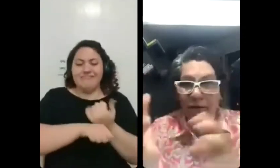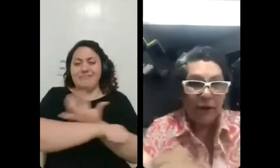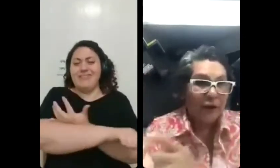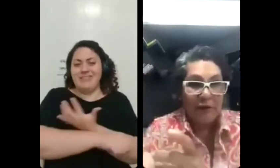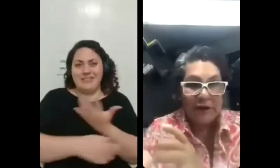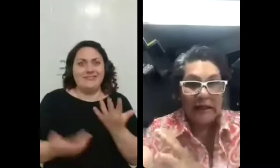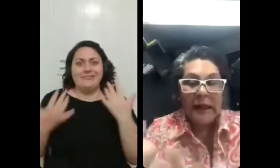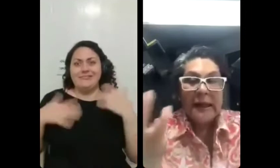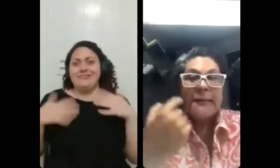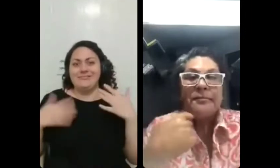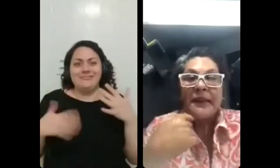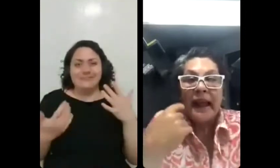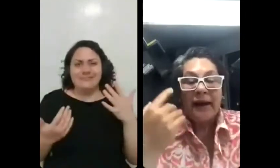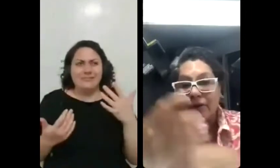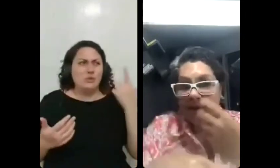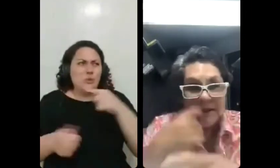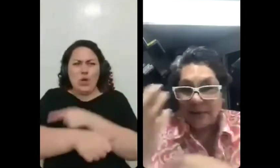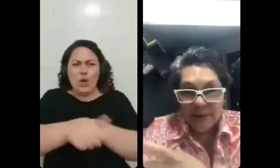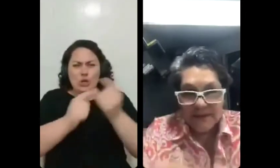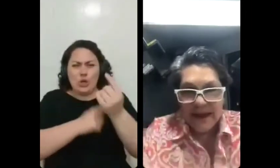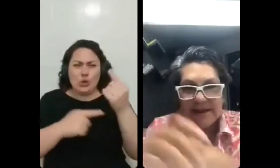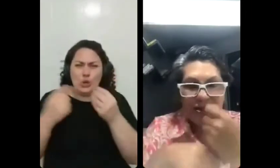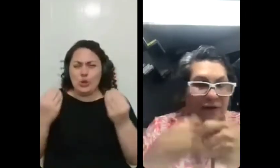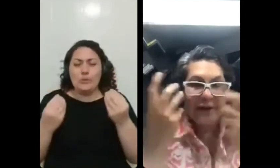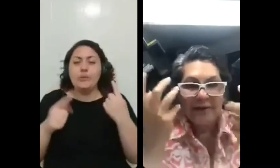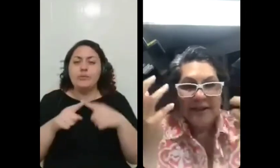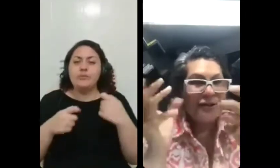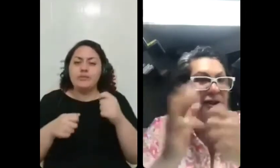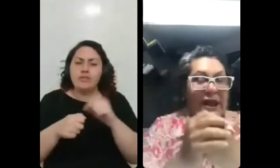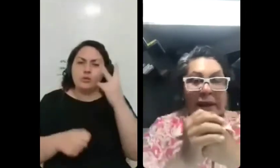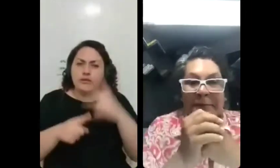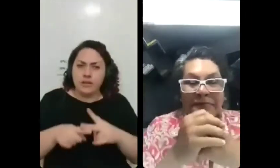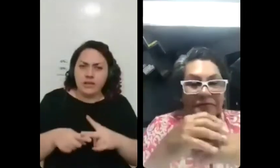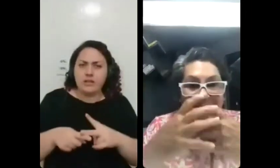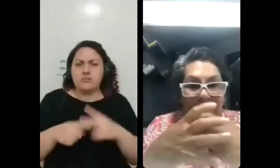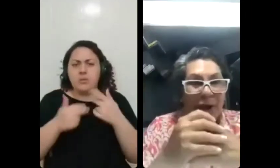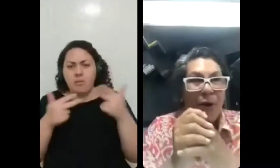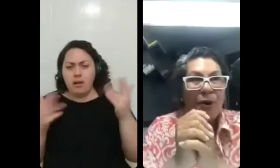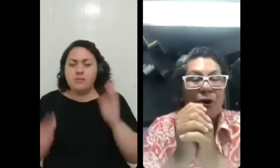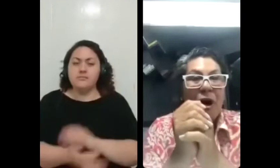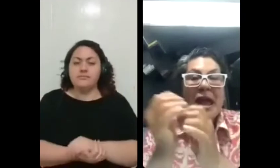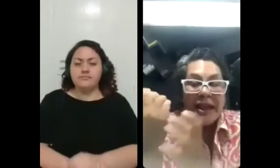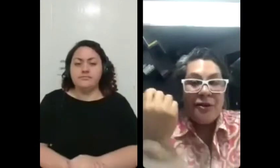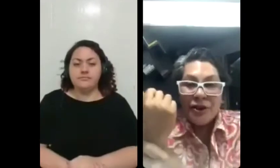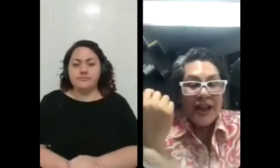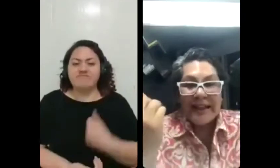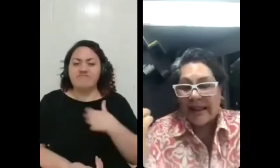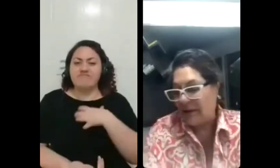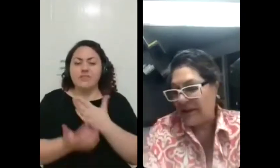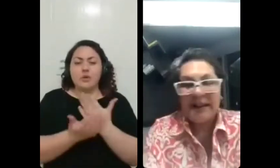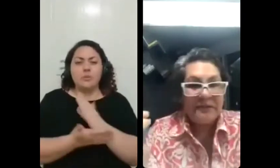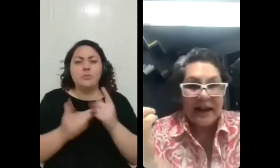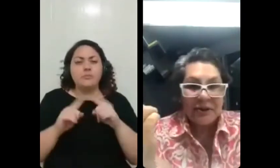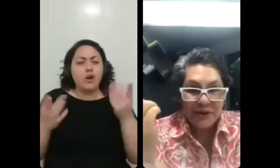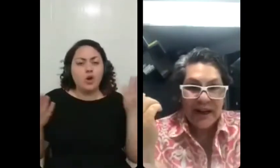vou ficar toda cortada né tiveram que fazer duas vezes tiveram que fazer não sei o que me incomodou e hoje ela